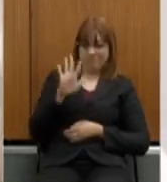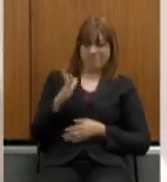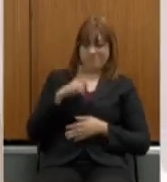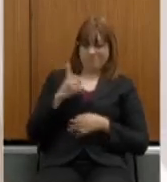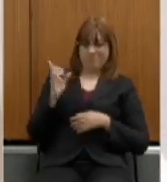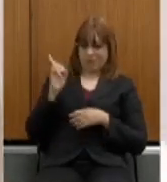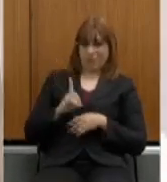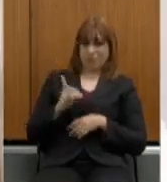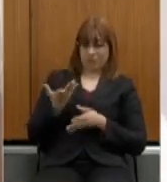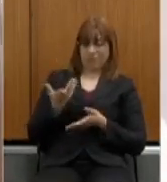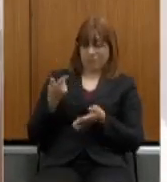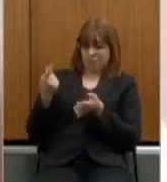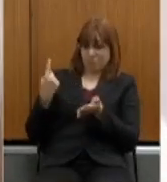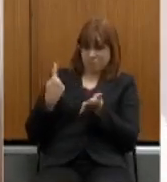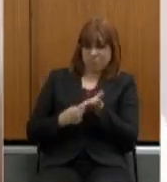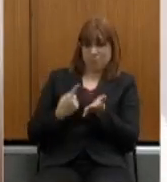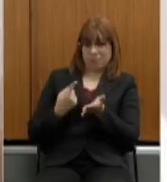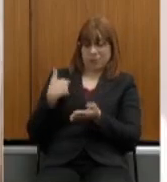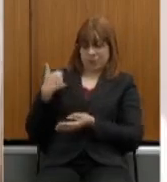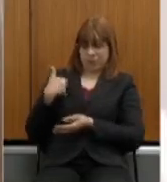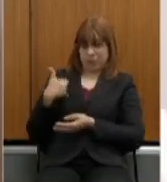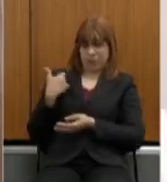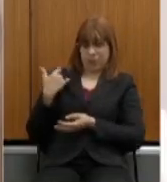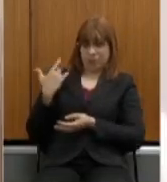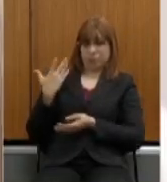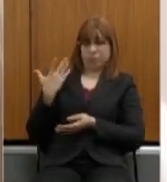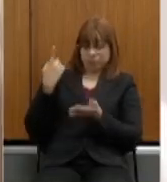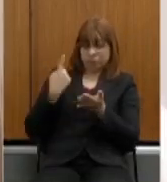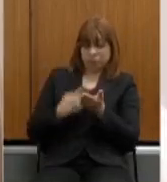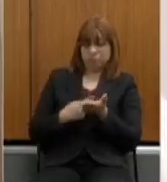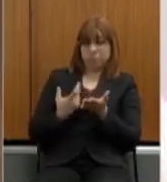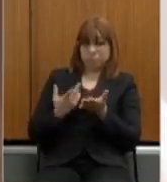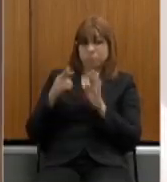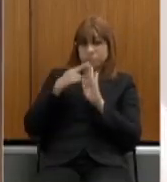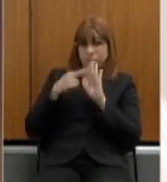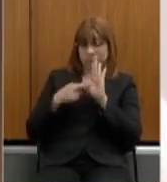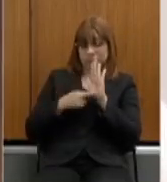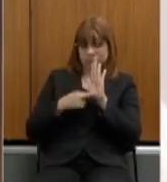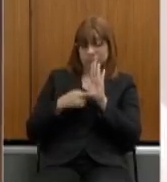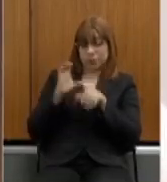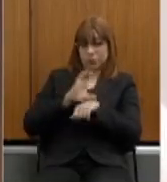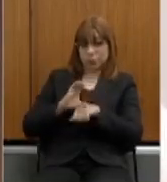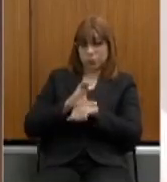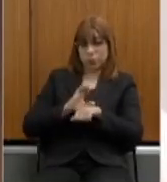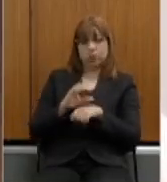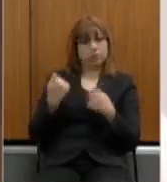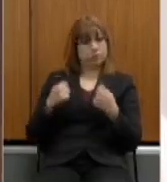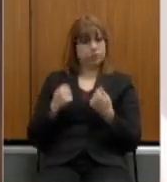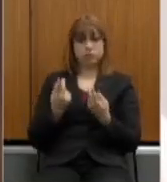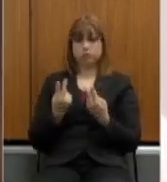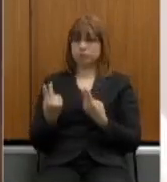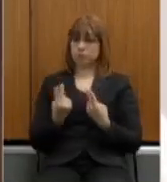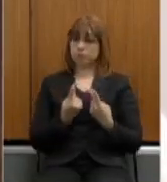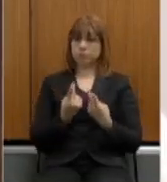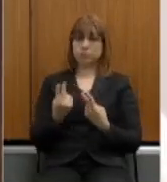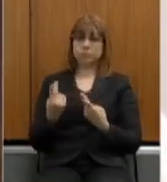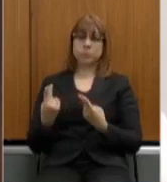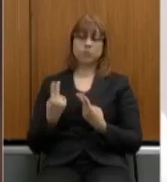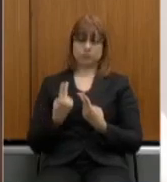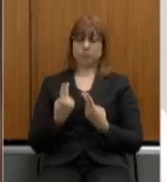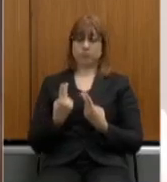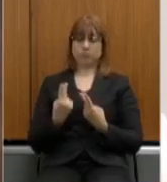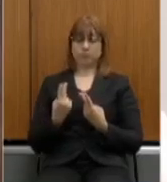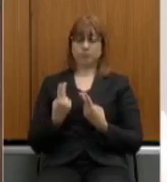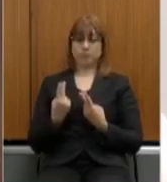idade mínima fixada numa norma constitucional, assim também deve ser com relação aos servidores